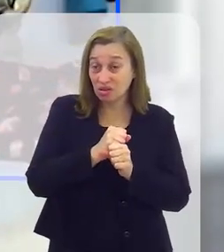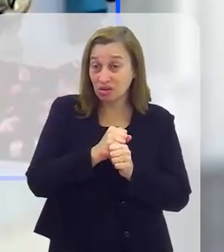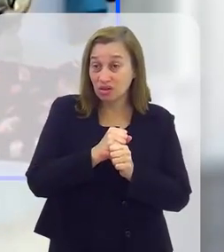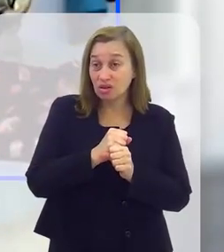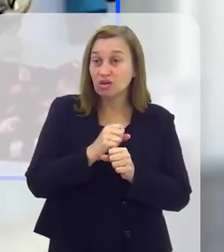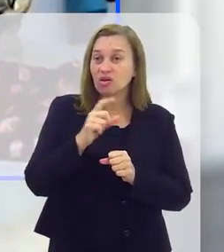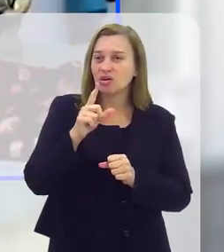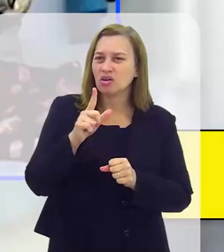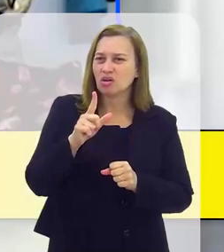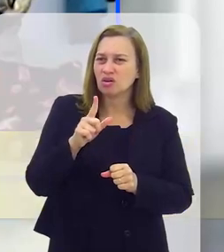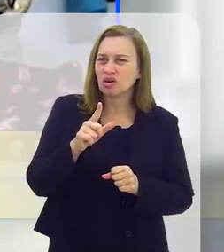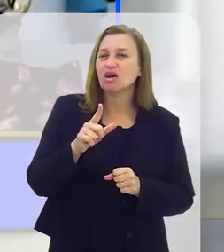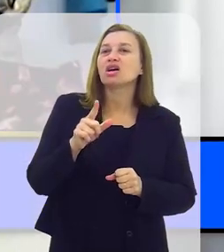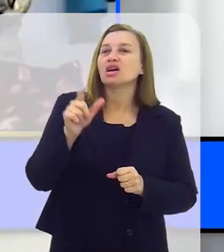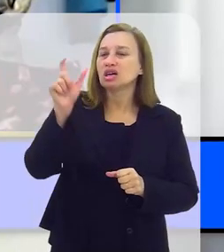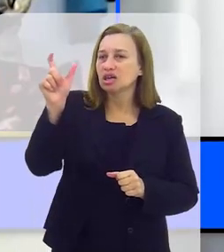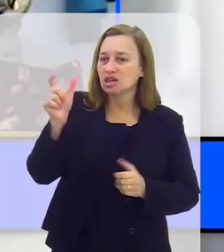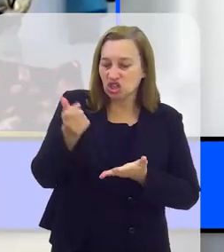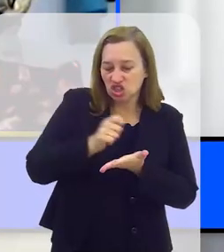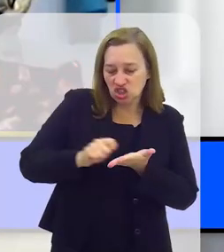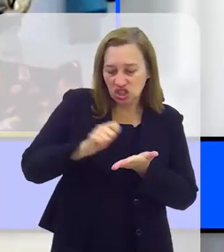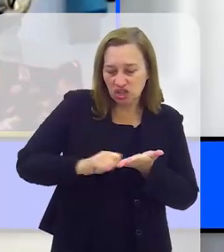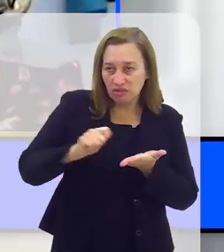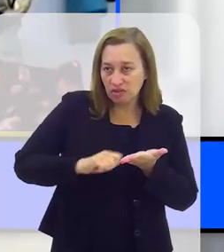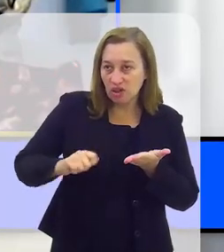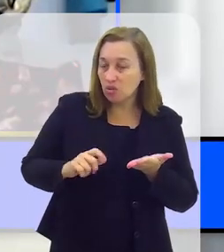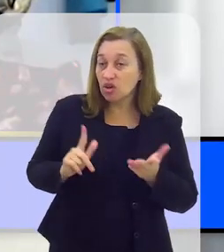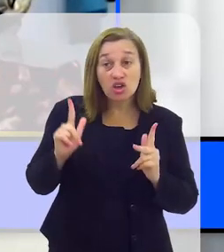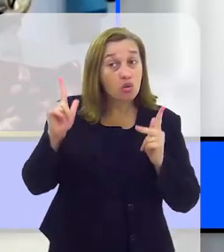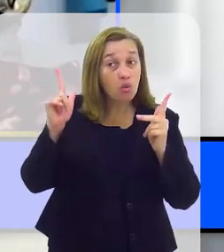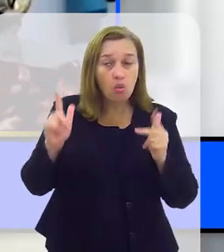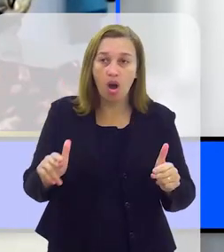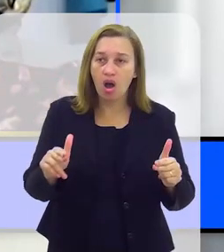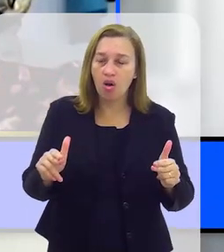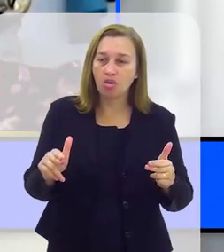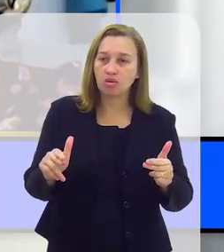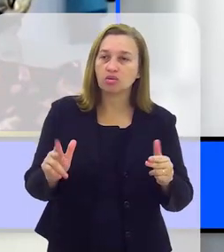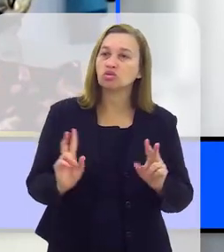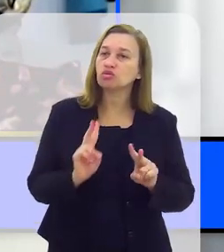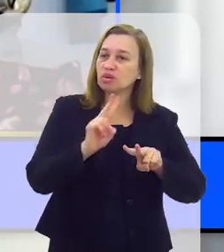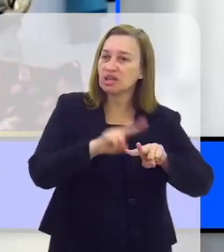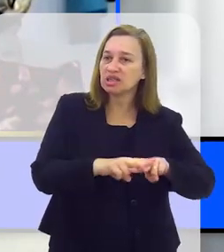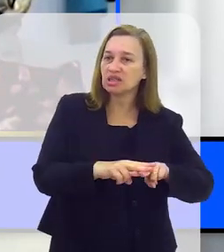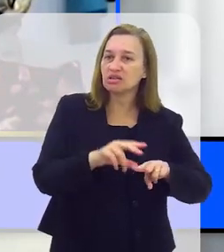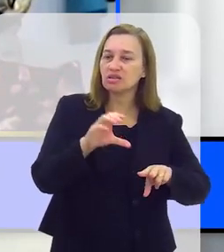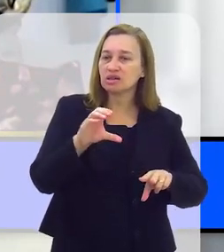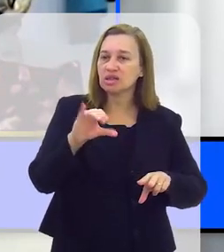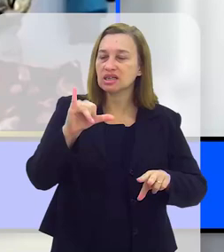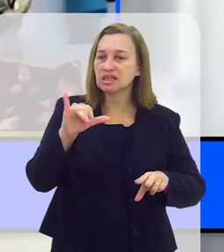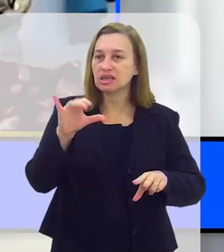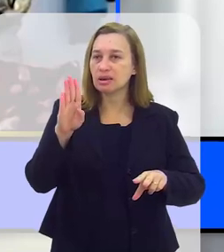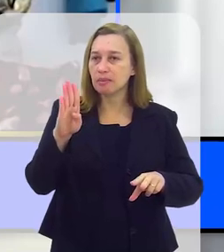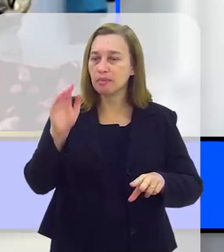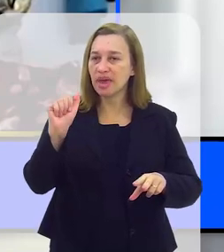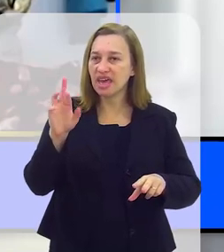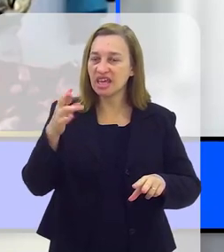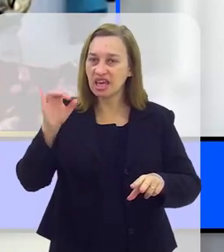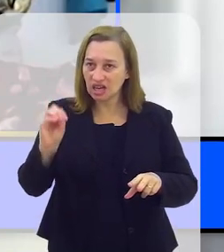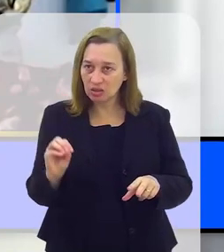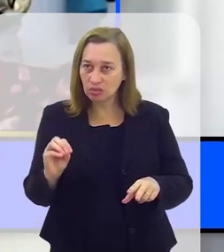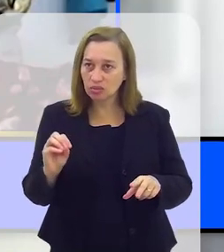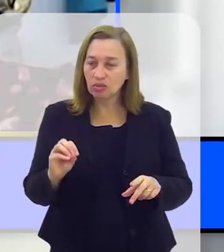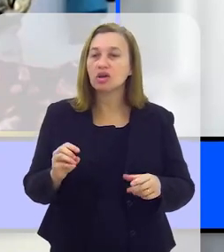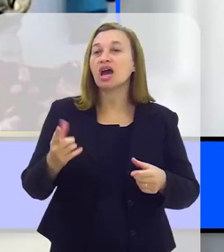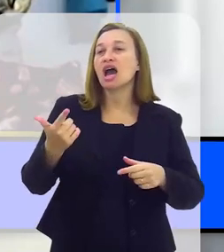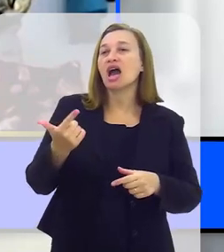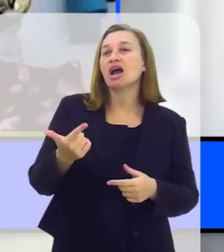Dostoiévski escrevia a mesma coisa dos presídios siberianos. Há 50 anos atrás, Solzhenits